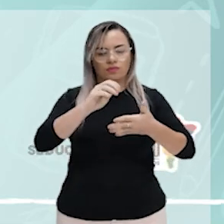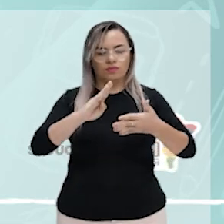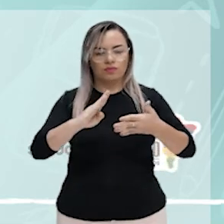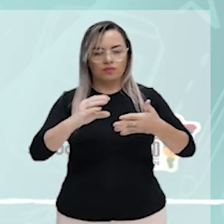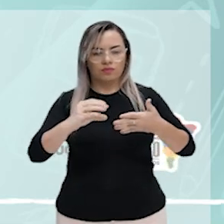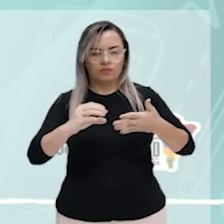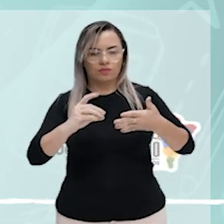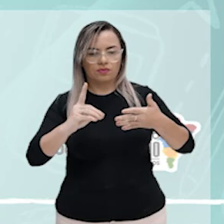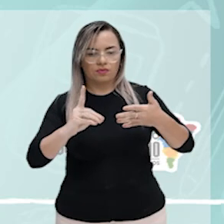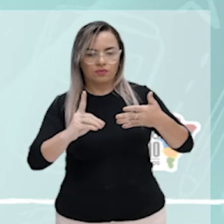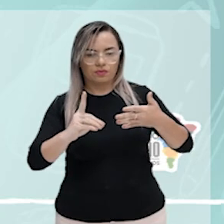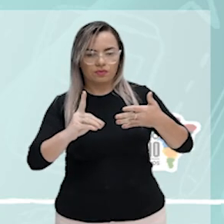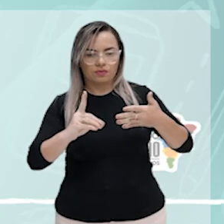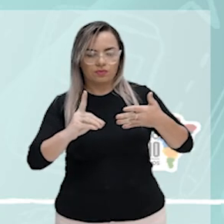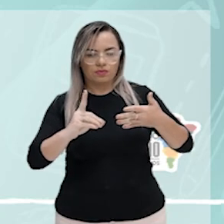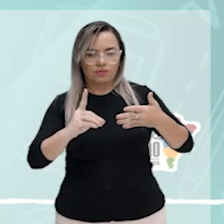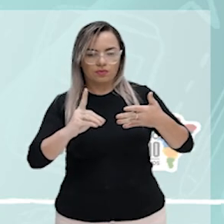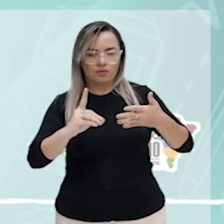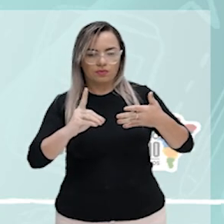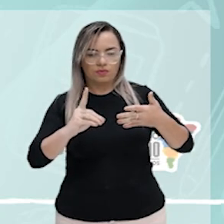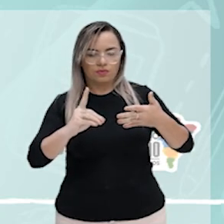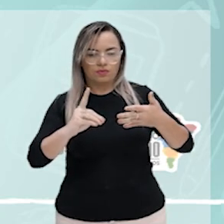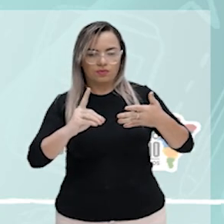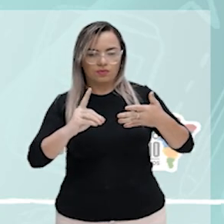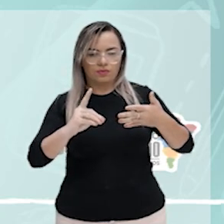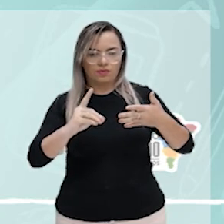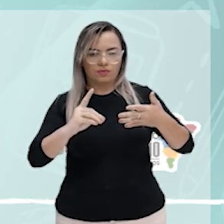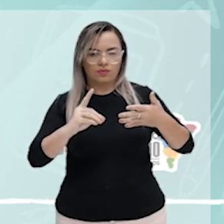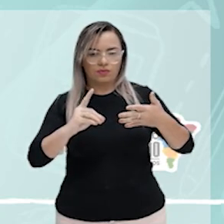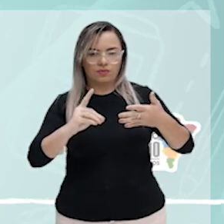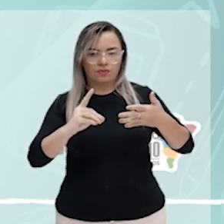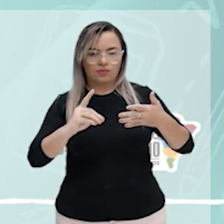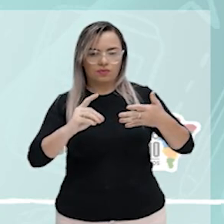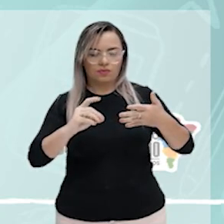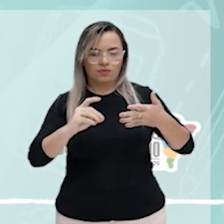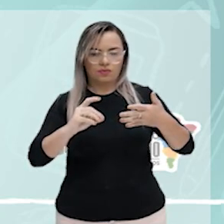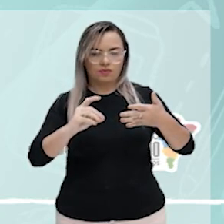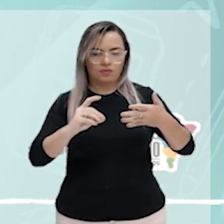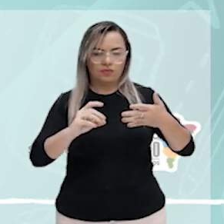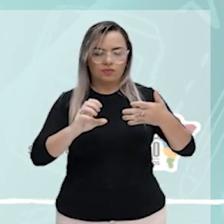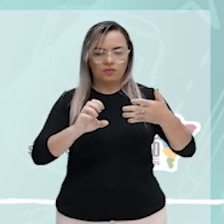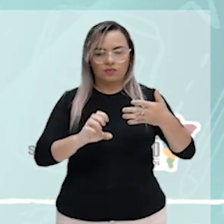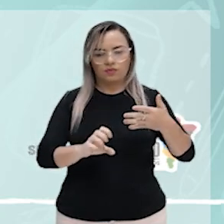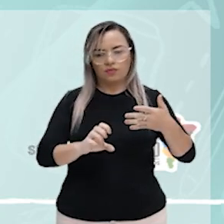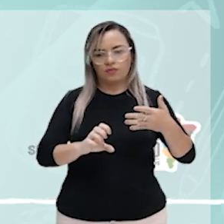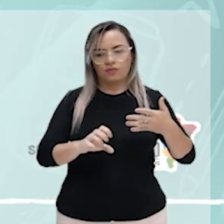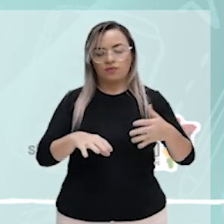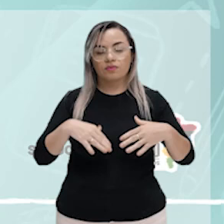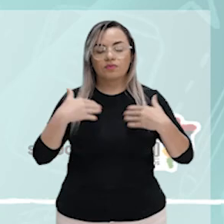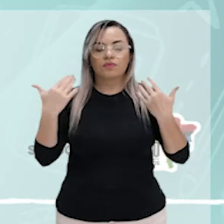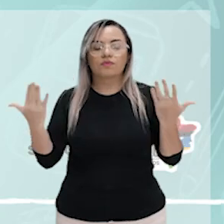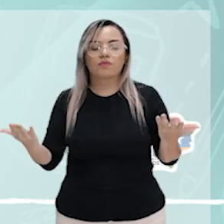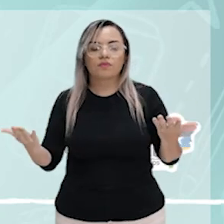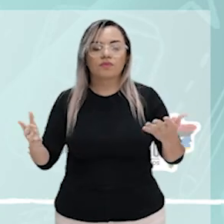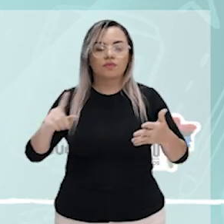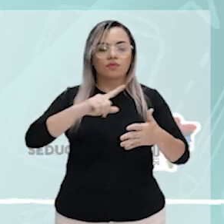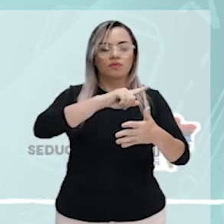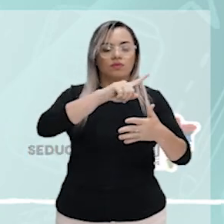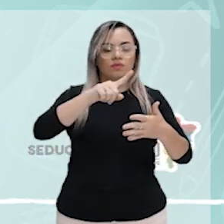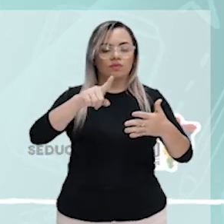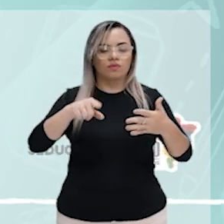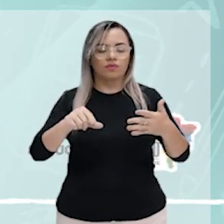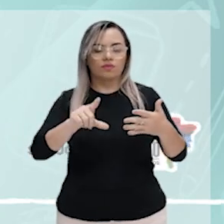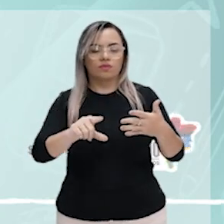enfermeiros para os cuidados prestados, ou agradecer os enfermeiros dos cuidados prestados. Qual das